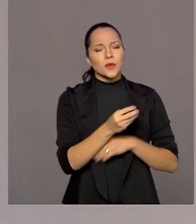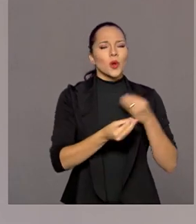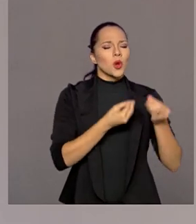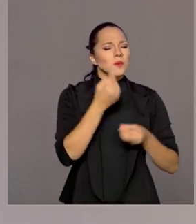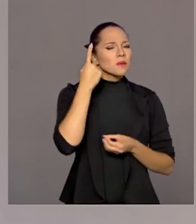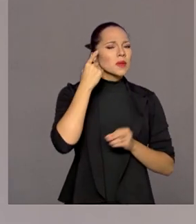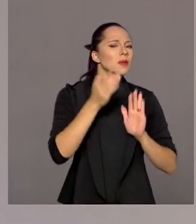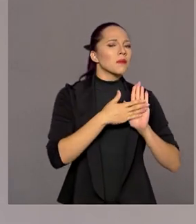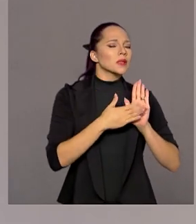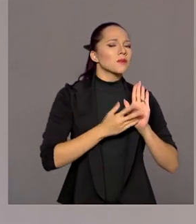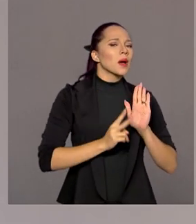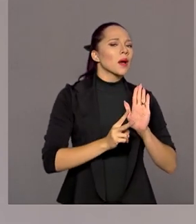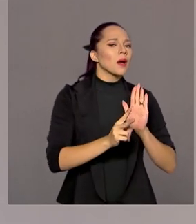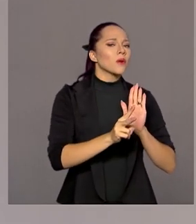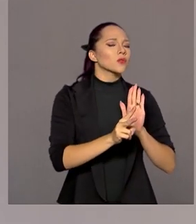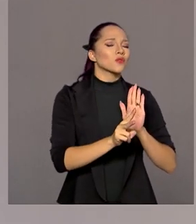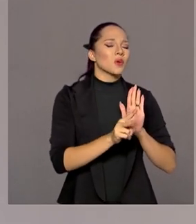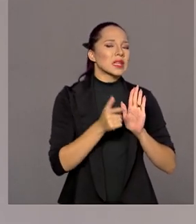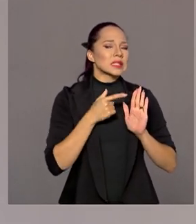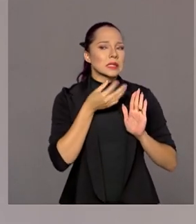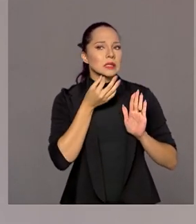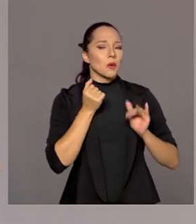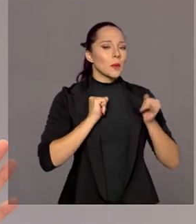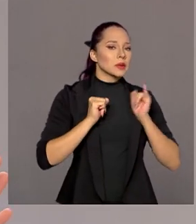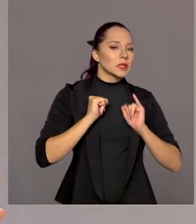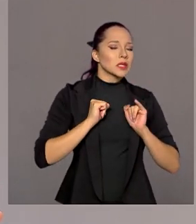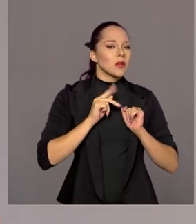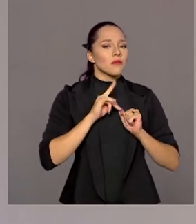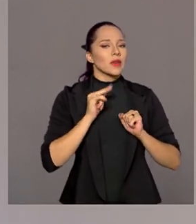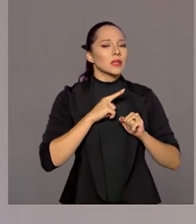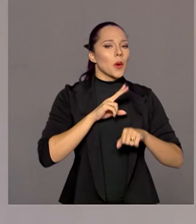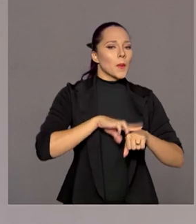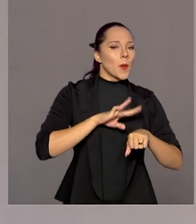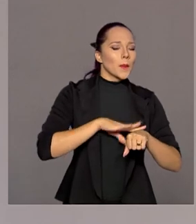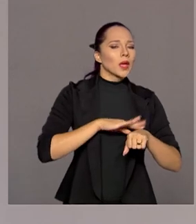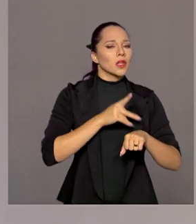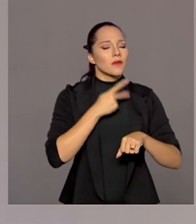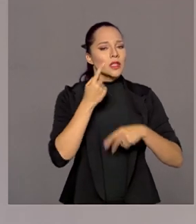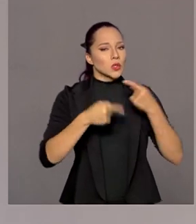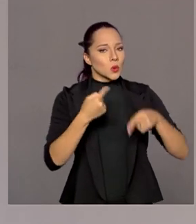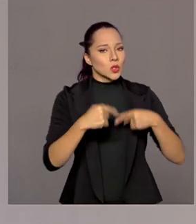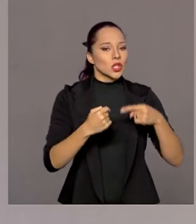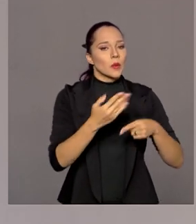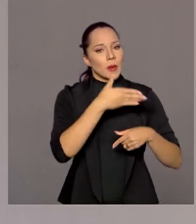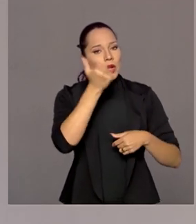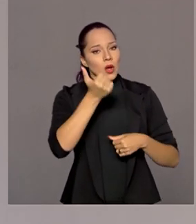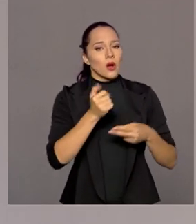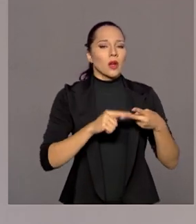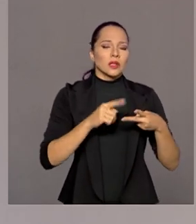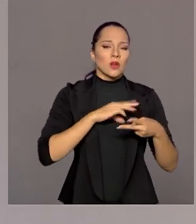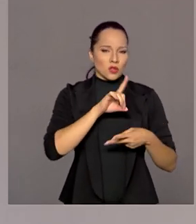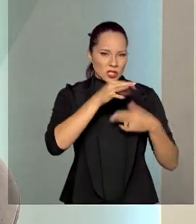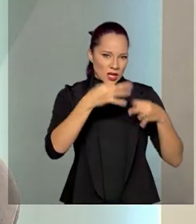essa pauta vai caminhar por lá? Tem alguma perspectiva? Algum momento ali de ser pautado, discutido? Tem alguma data? Ó,